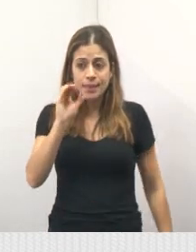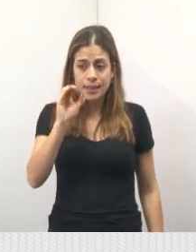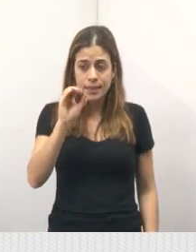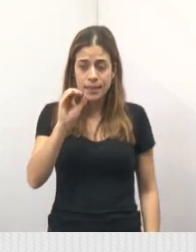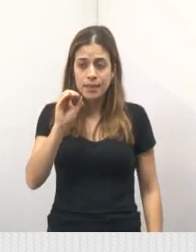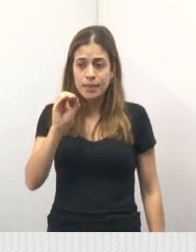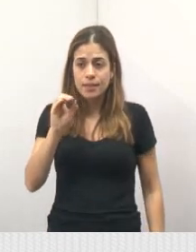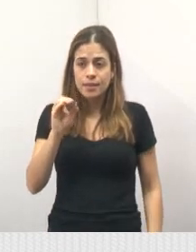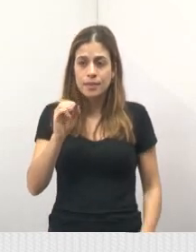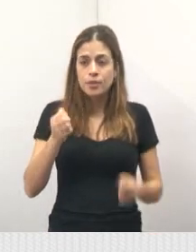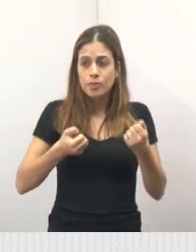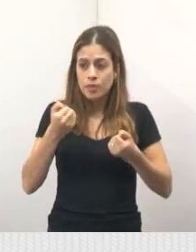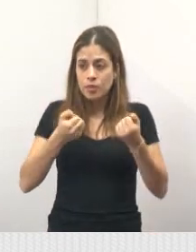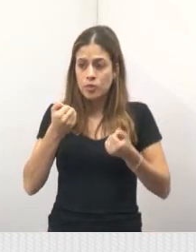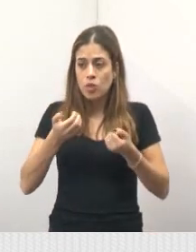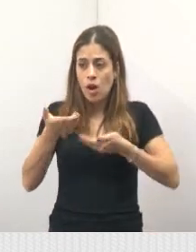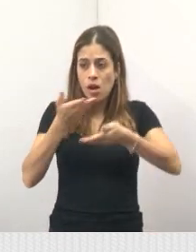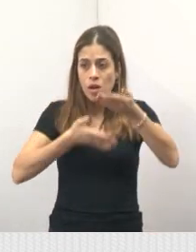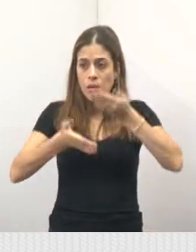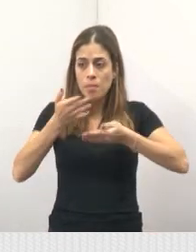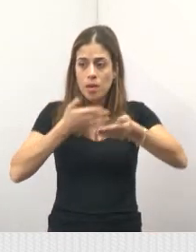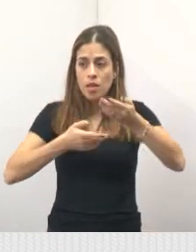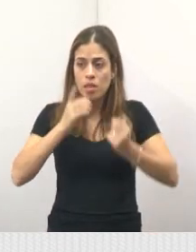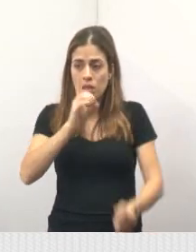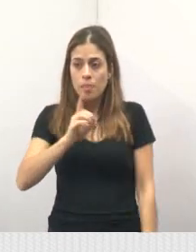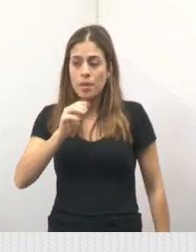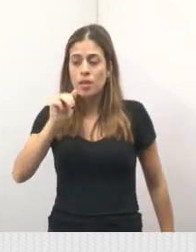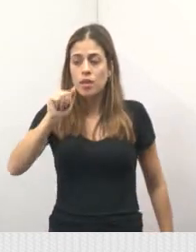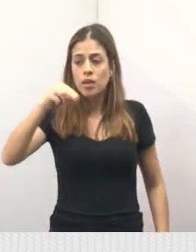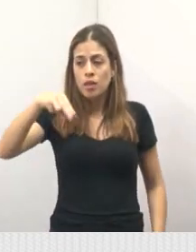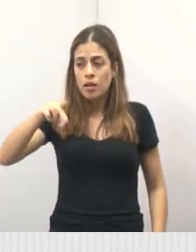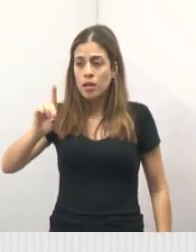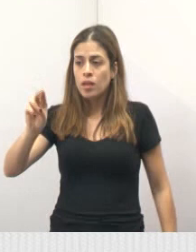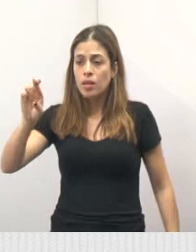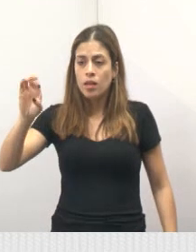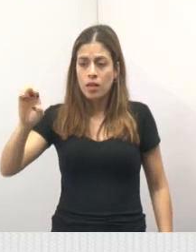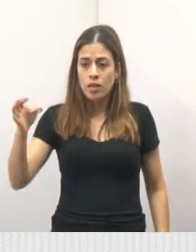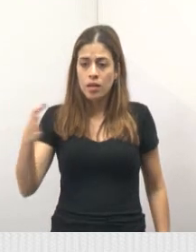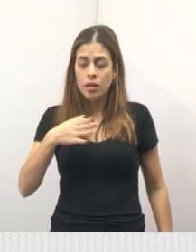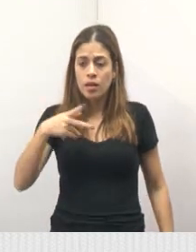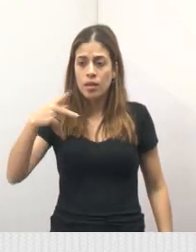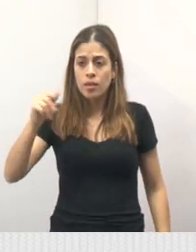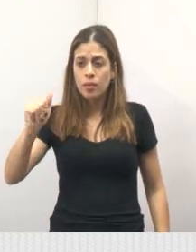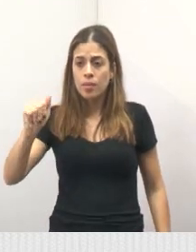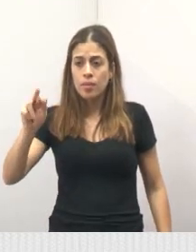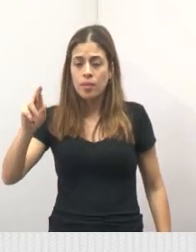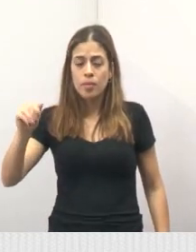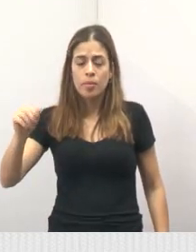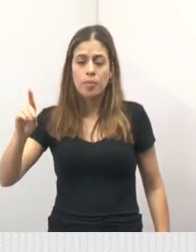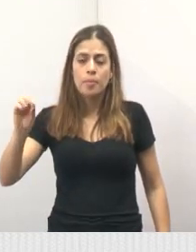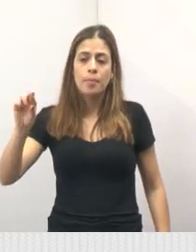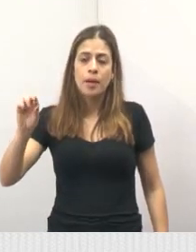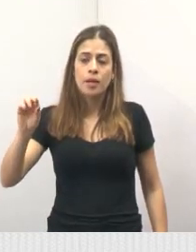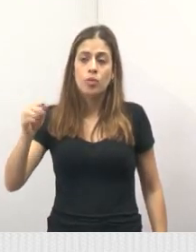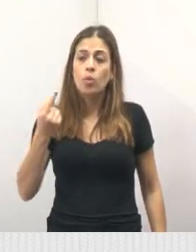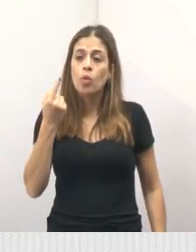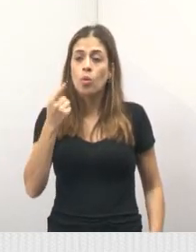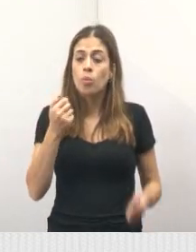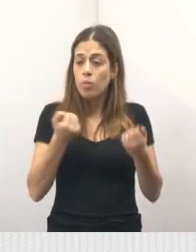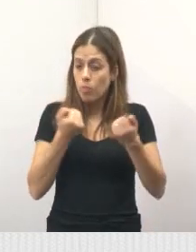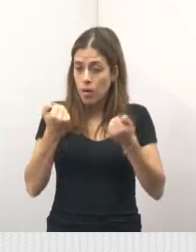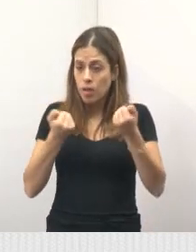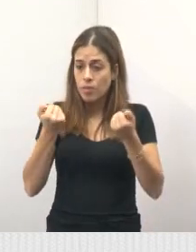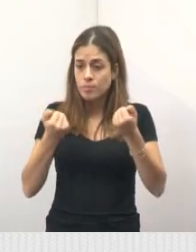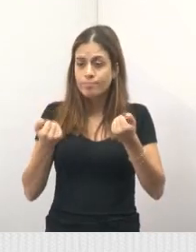do deputado André do Prado, uma viatura veio para Jacareí. Então, muito obrigado,